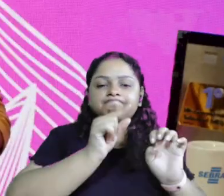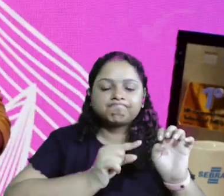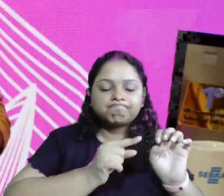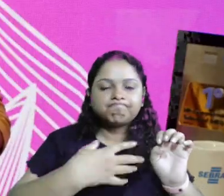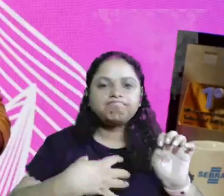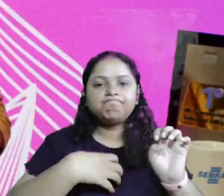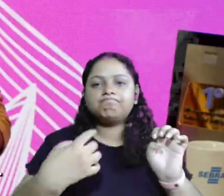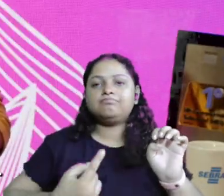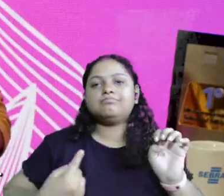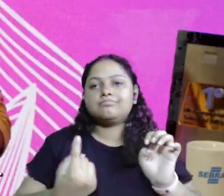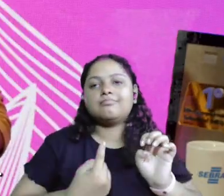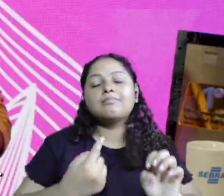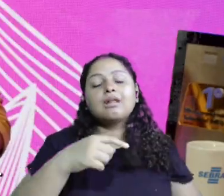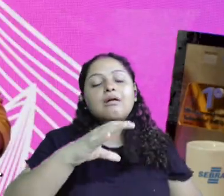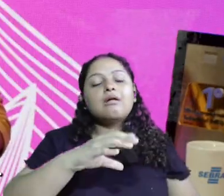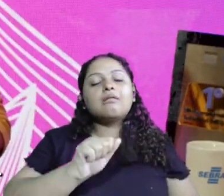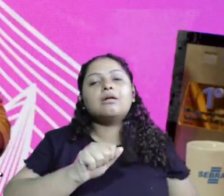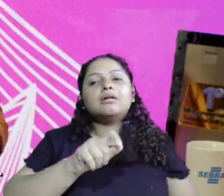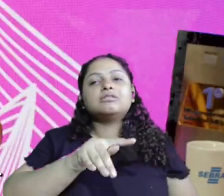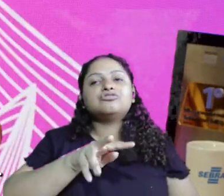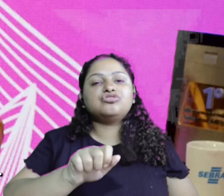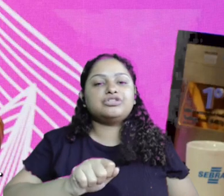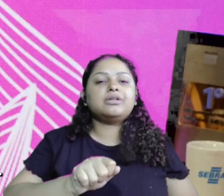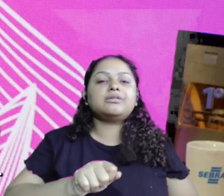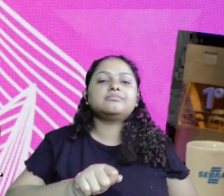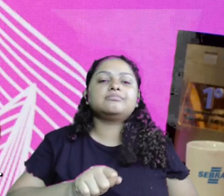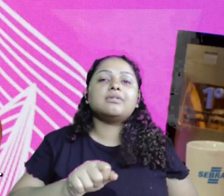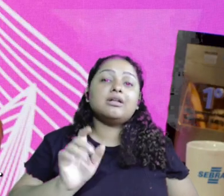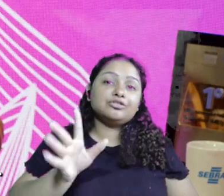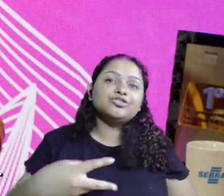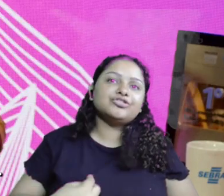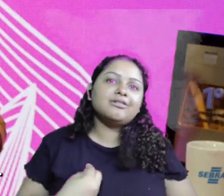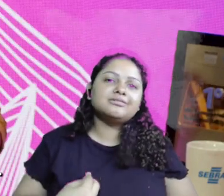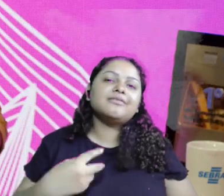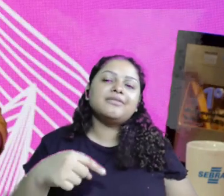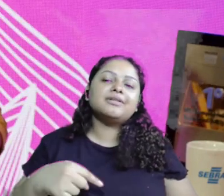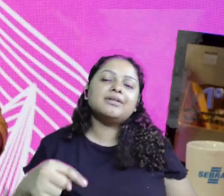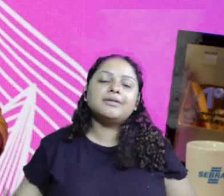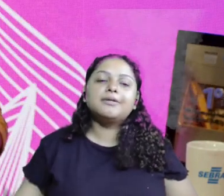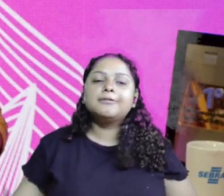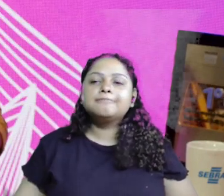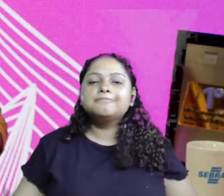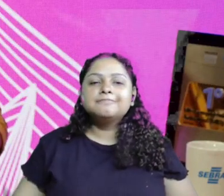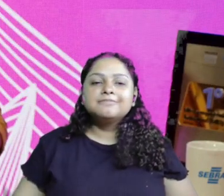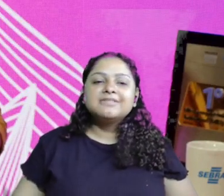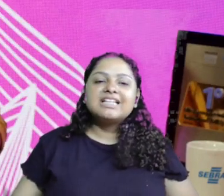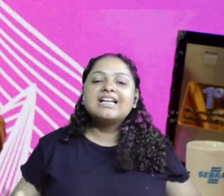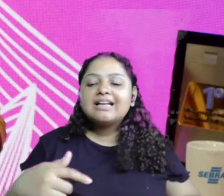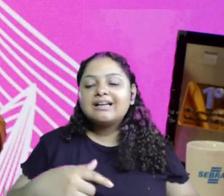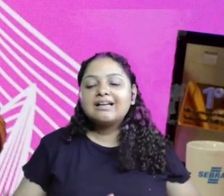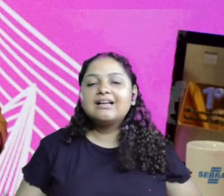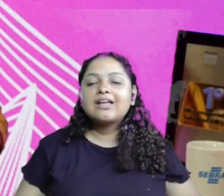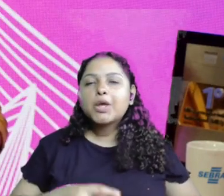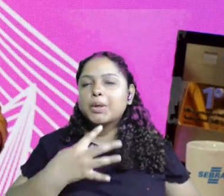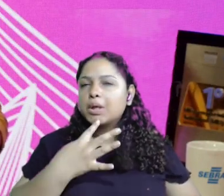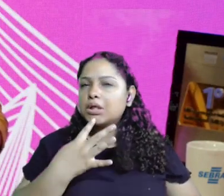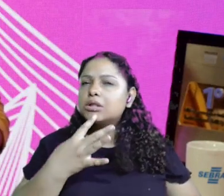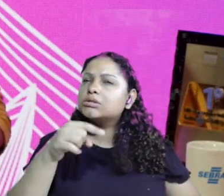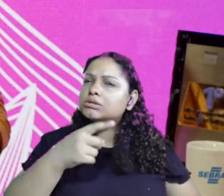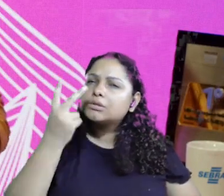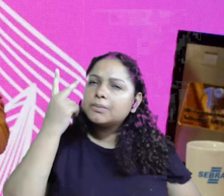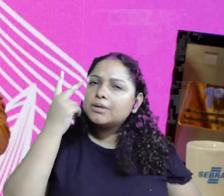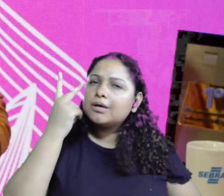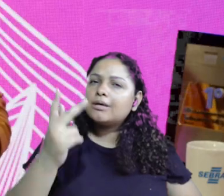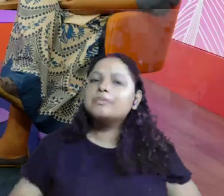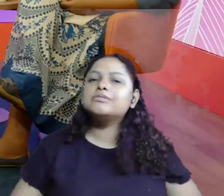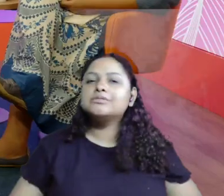é muito solitário. E aí tem uma amiga minha, Kátia Teixeira, que ela já esteve aqui. Já me falo a dela, bem. Lá em São José?